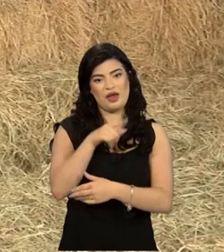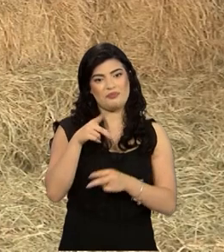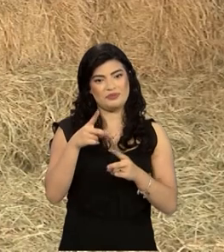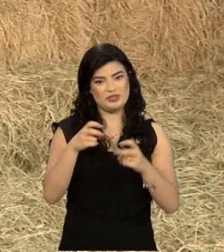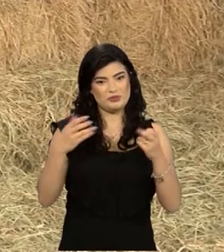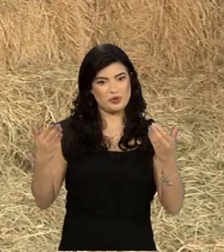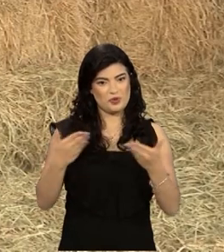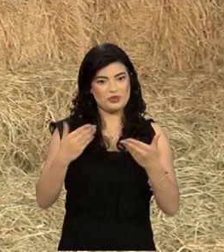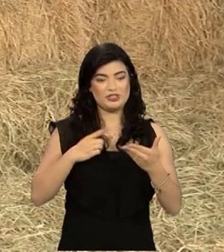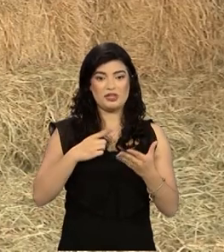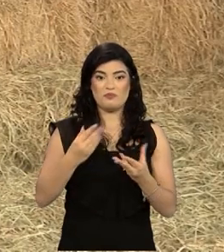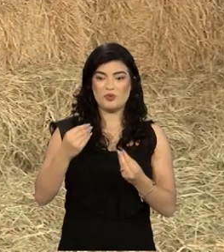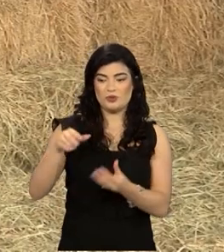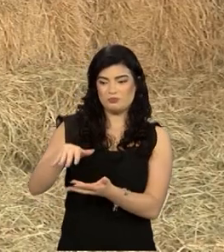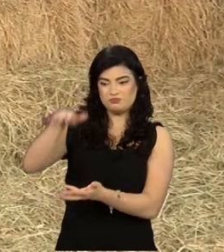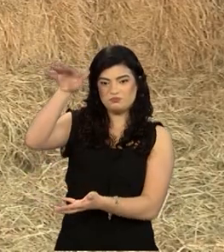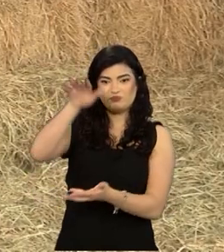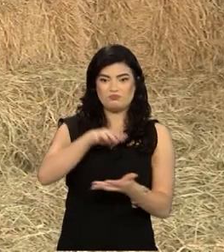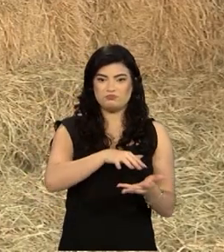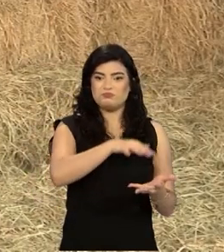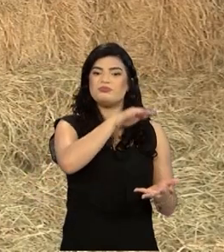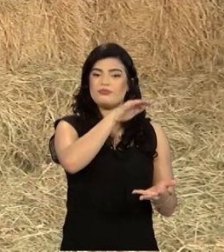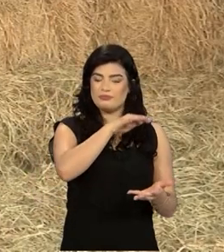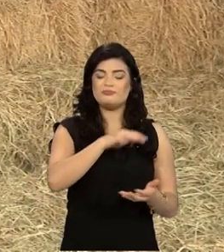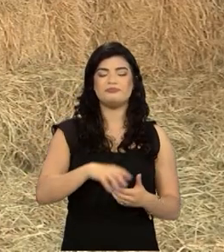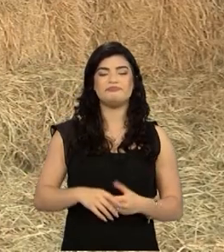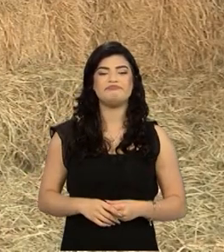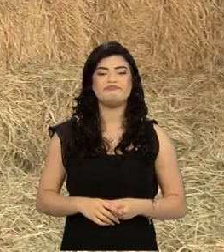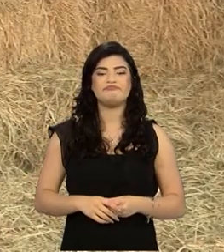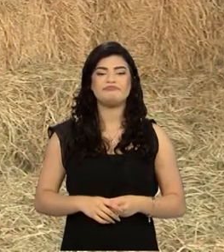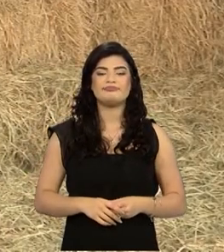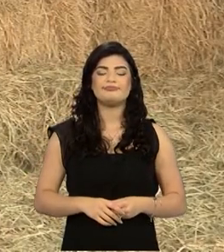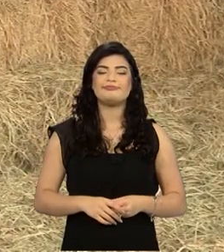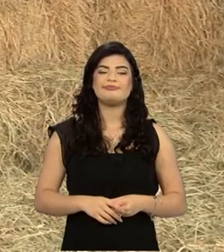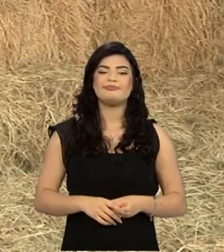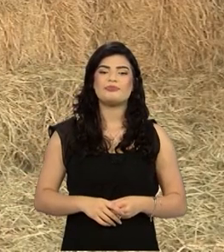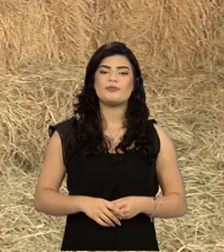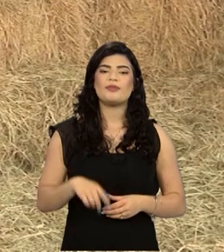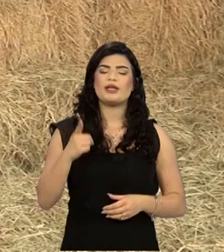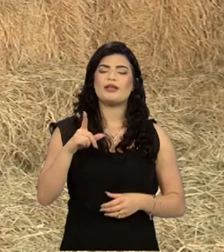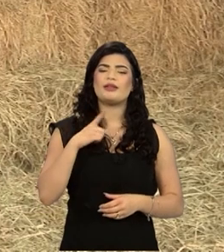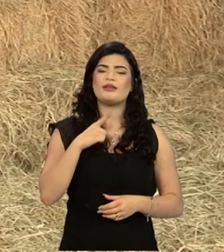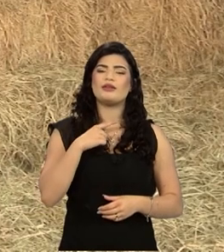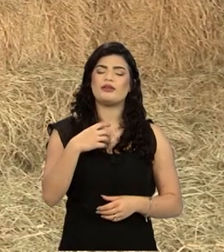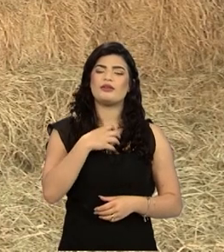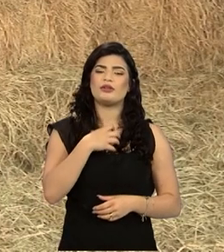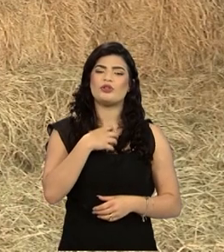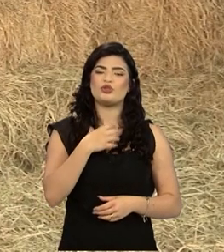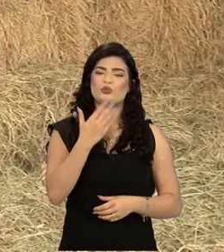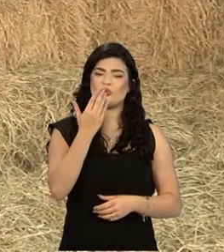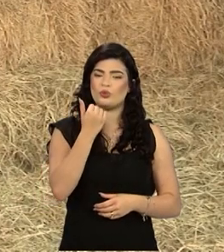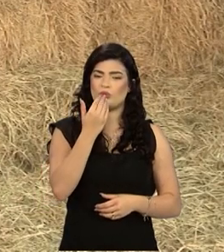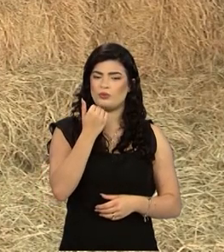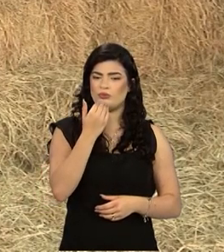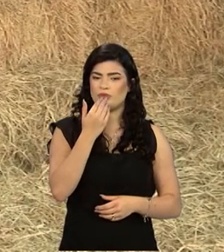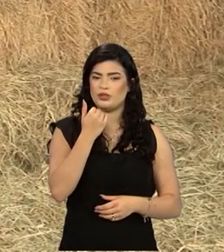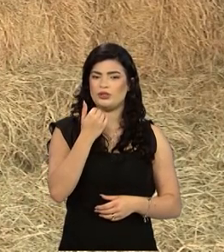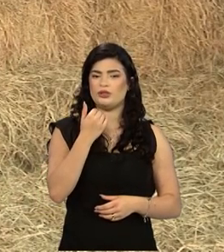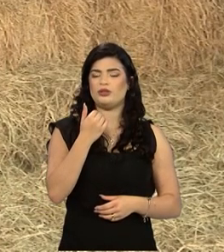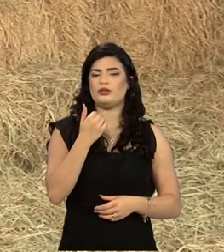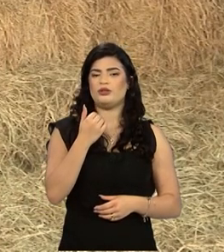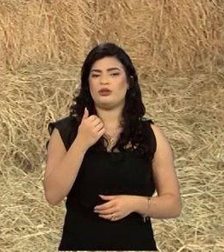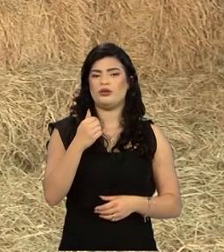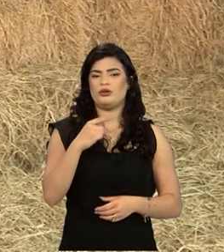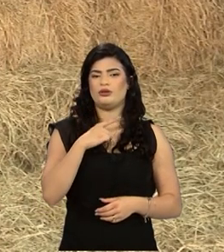inclusive, aqui. Exatamente. Nesse alas. Ô, Mário, e agora, tem tipos de alimento? Nós temos